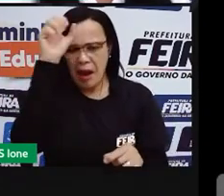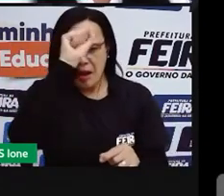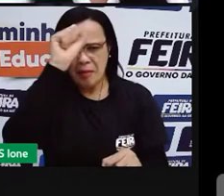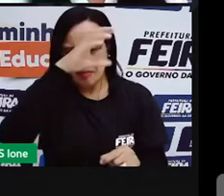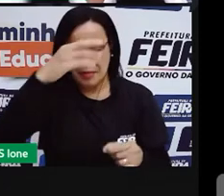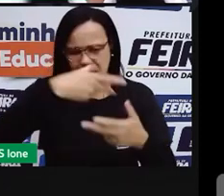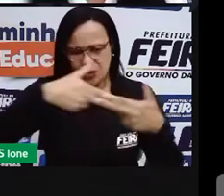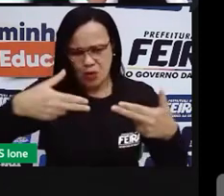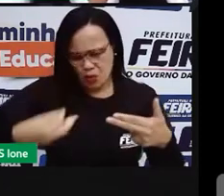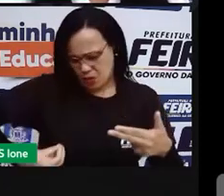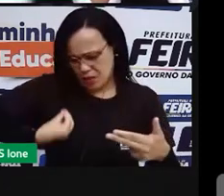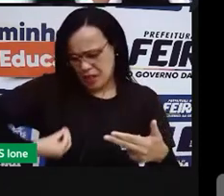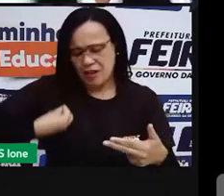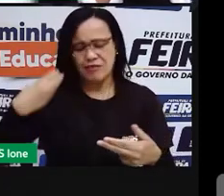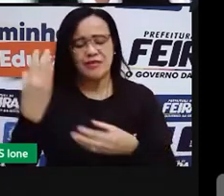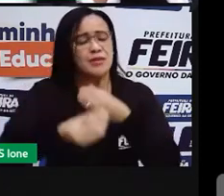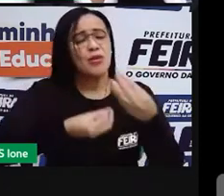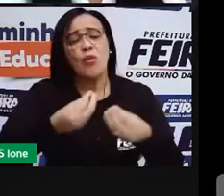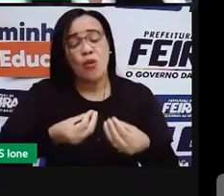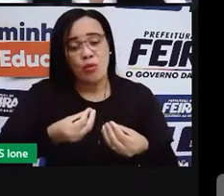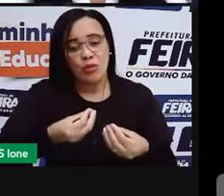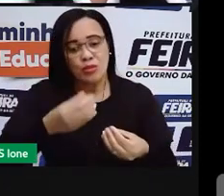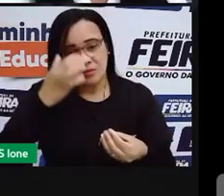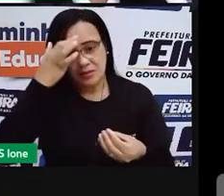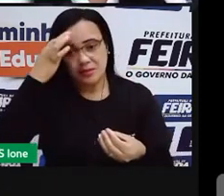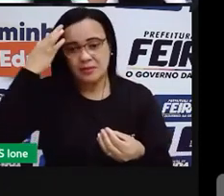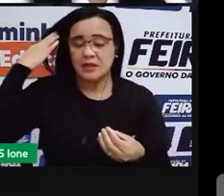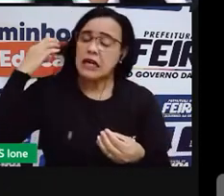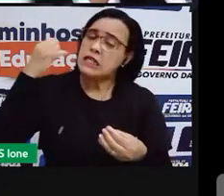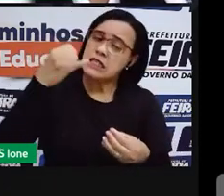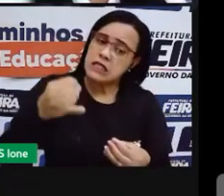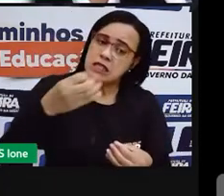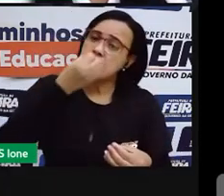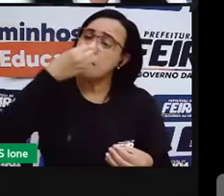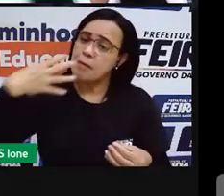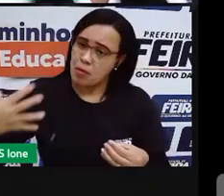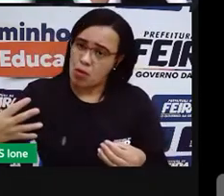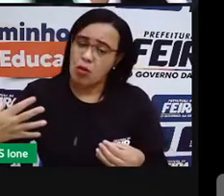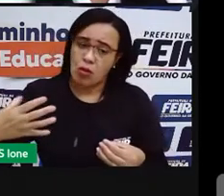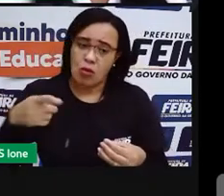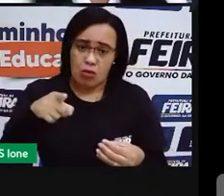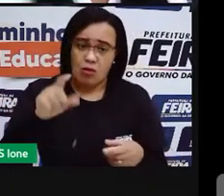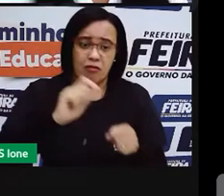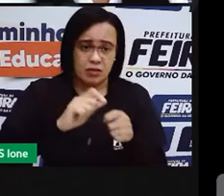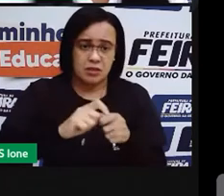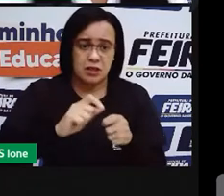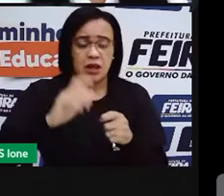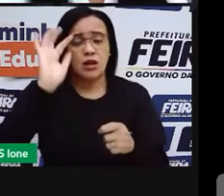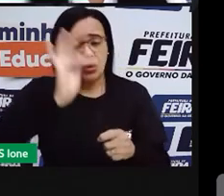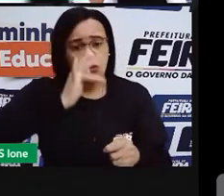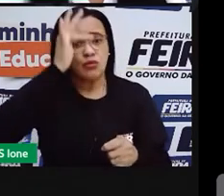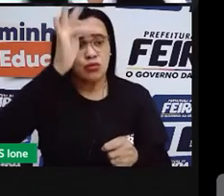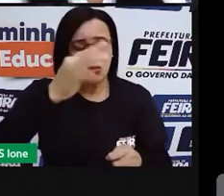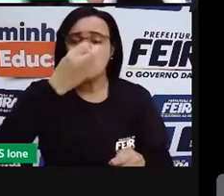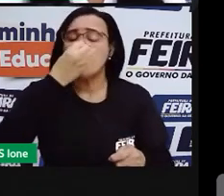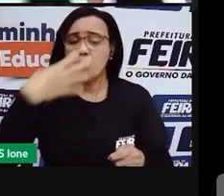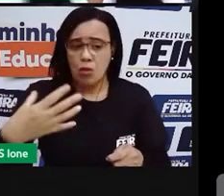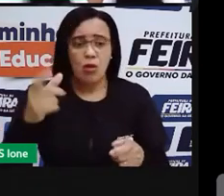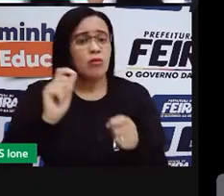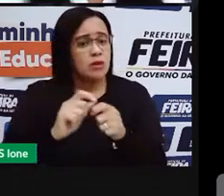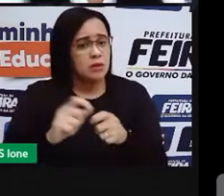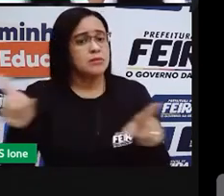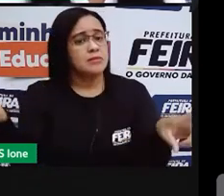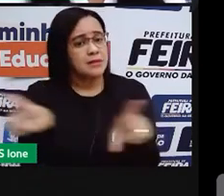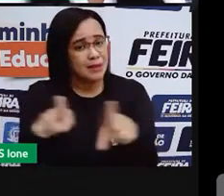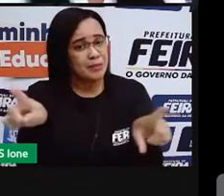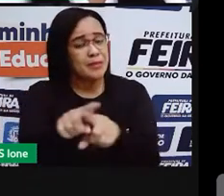Essa história, essa coleção das fábulas, faz parte da coleção